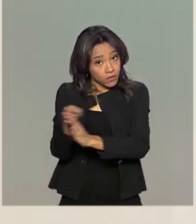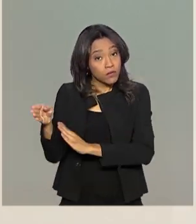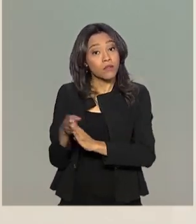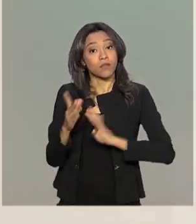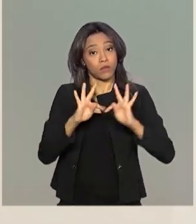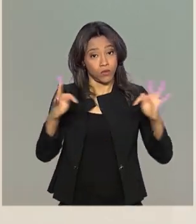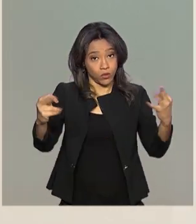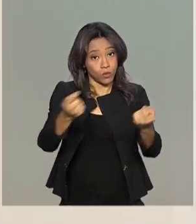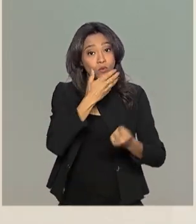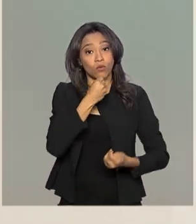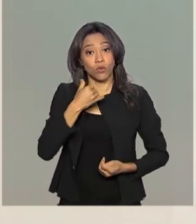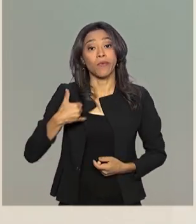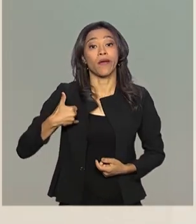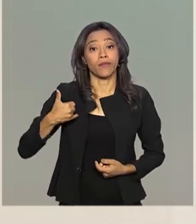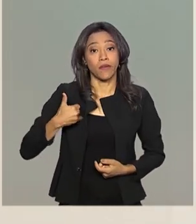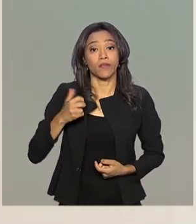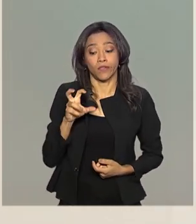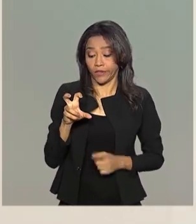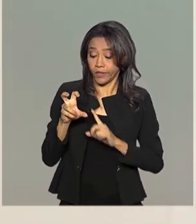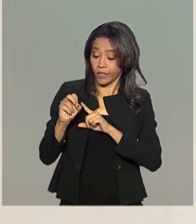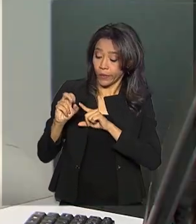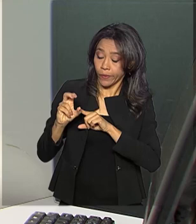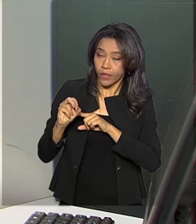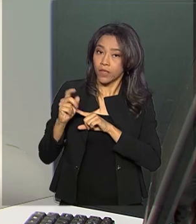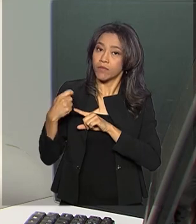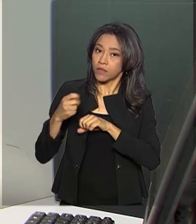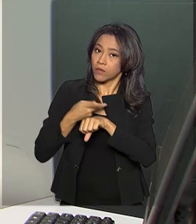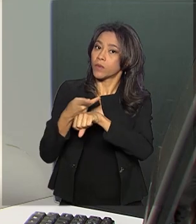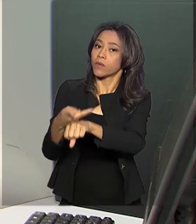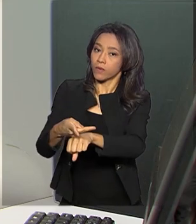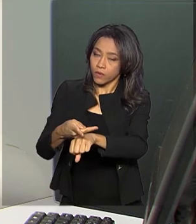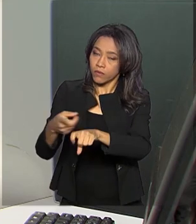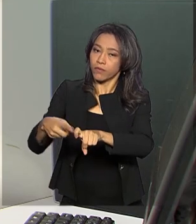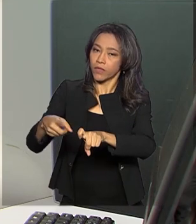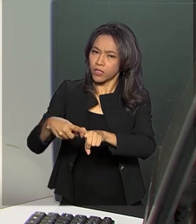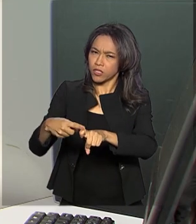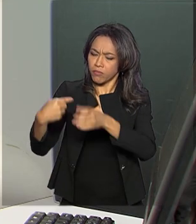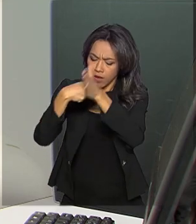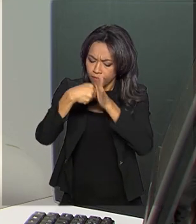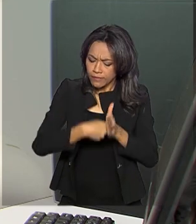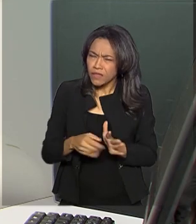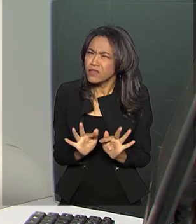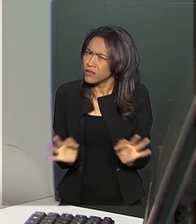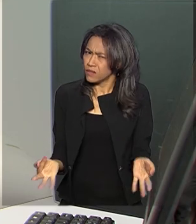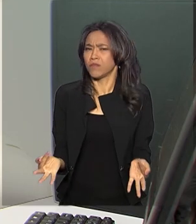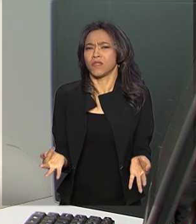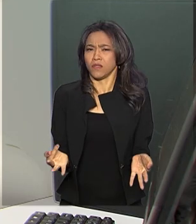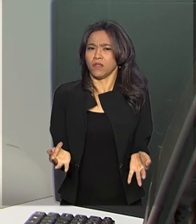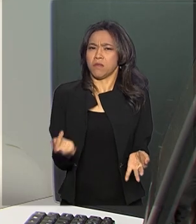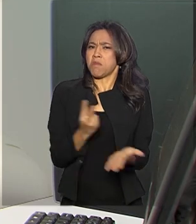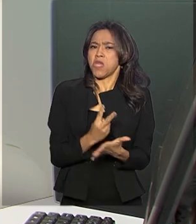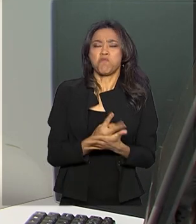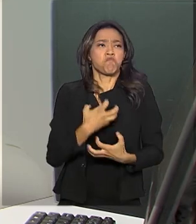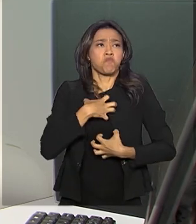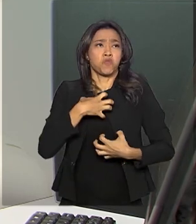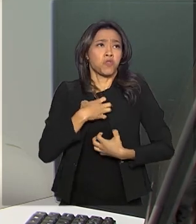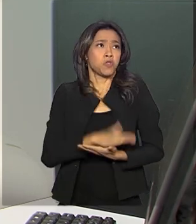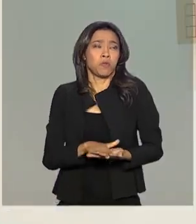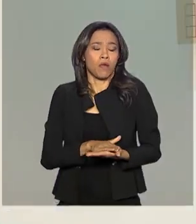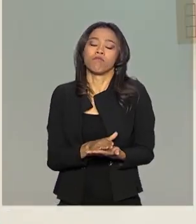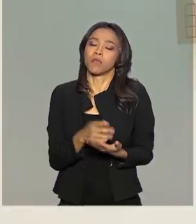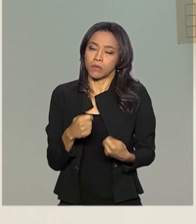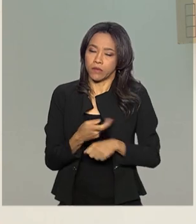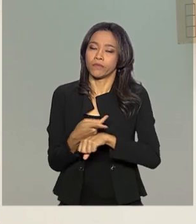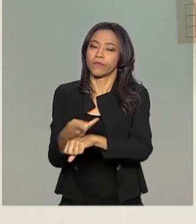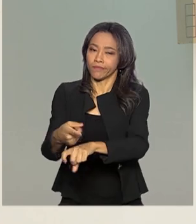homens, depois dos 50 anos, procurem um médico para um exame simples, mesmo que não tenha nenhum sintoma da doença.